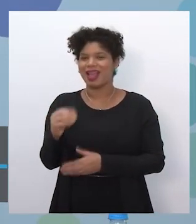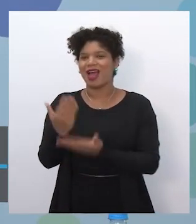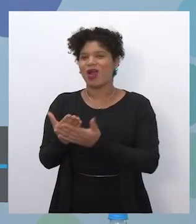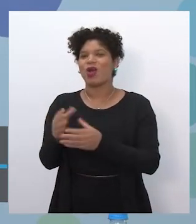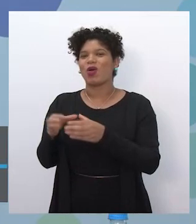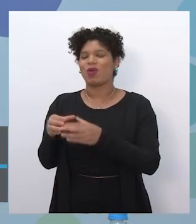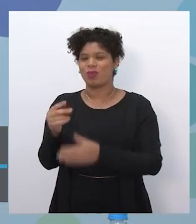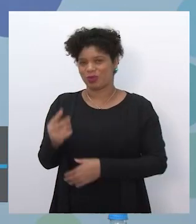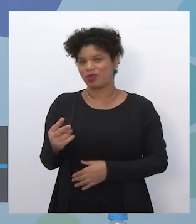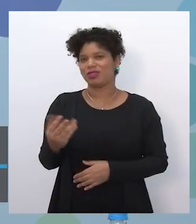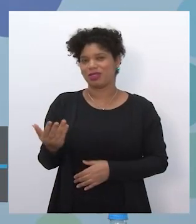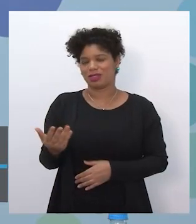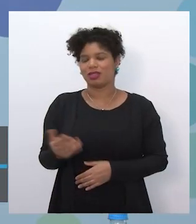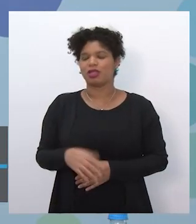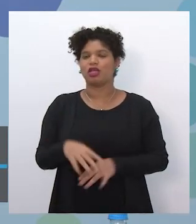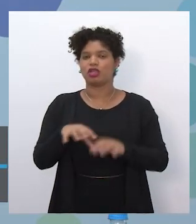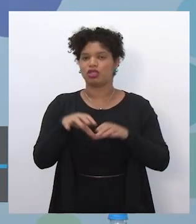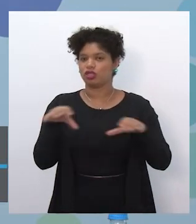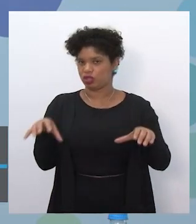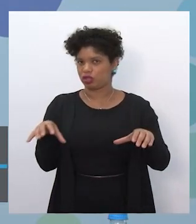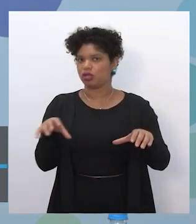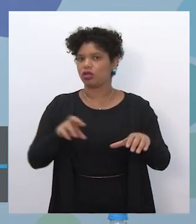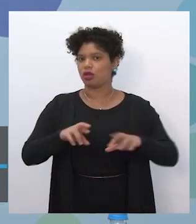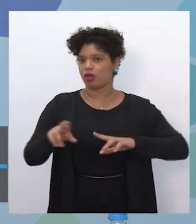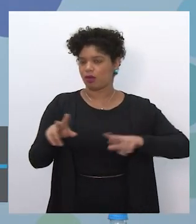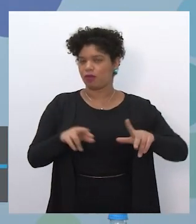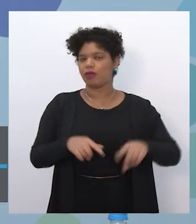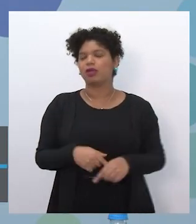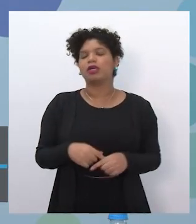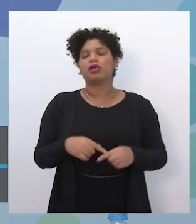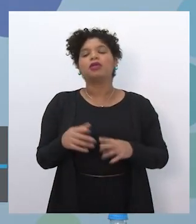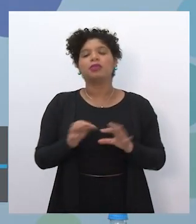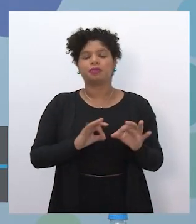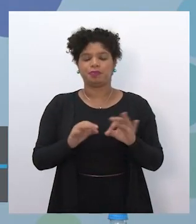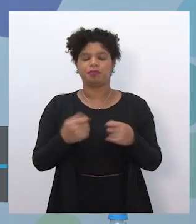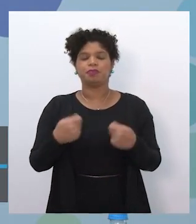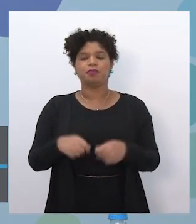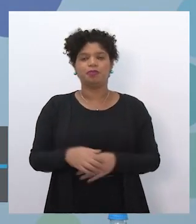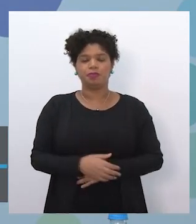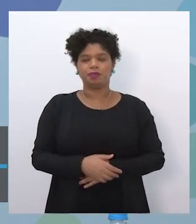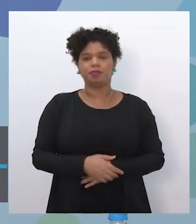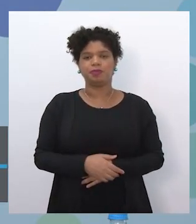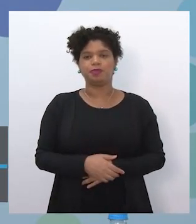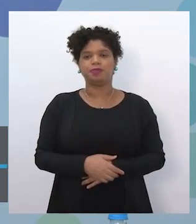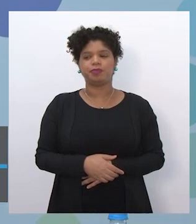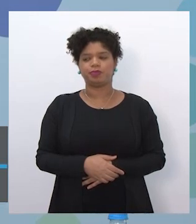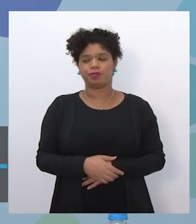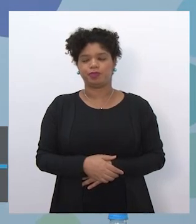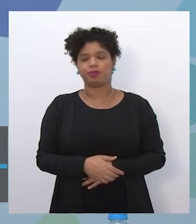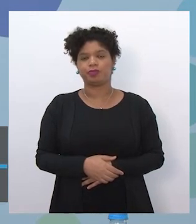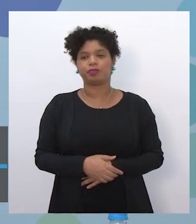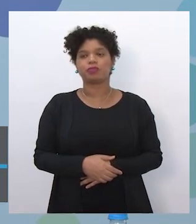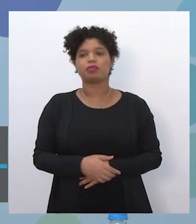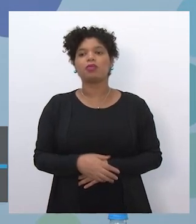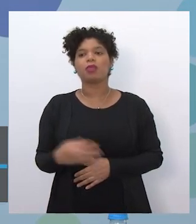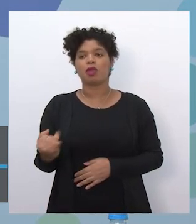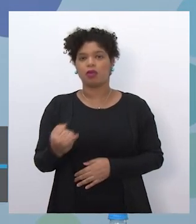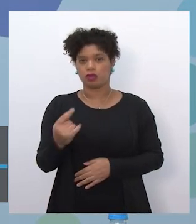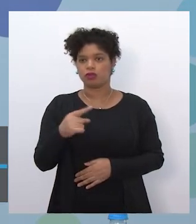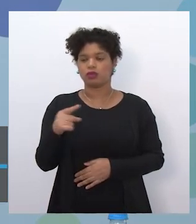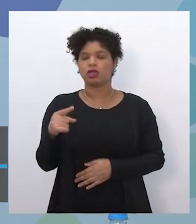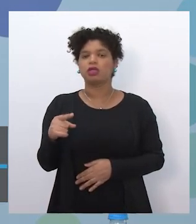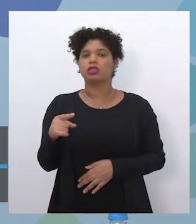extras aí de alocação de acordo com isso. Manifestação de interesse aberta,